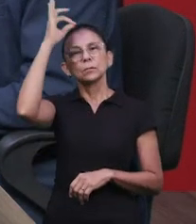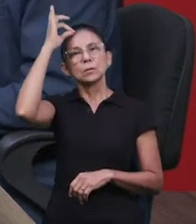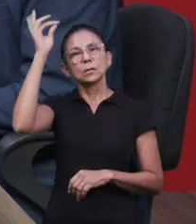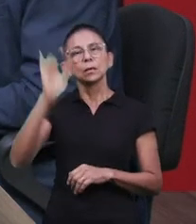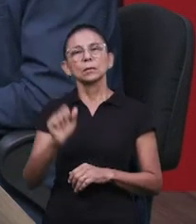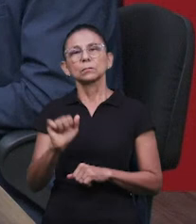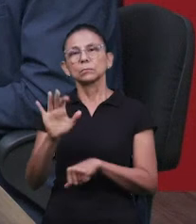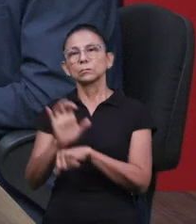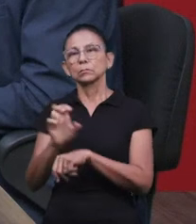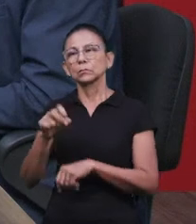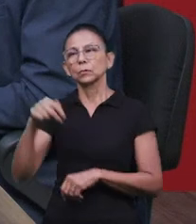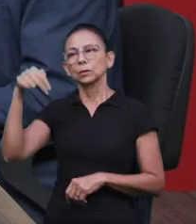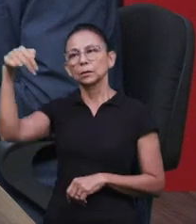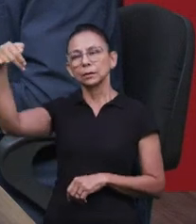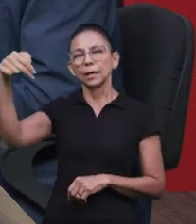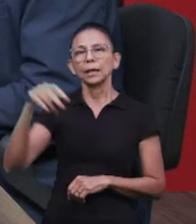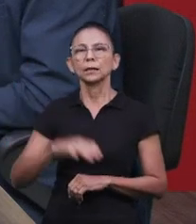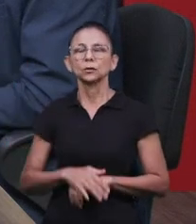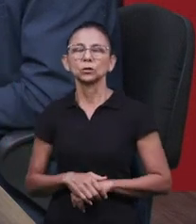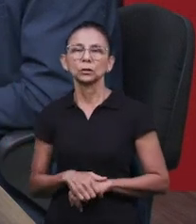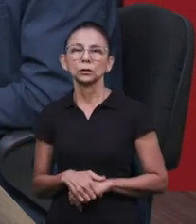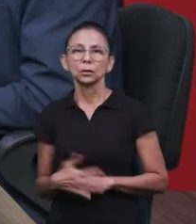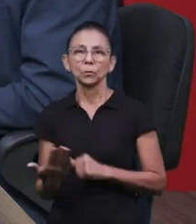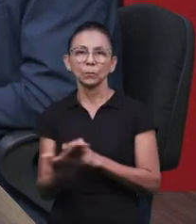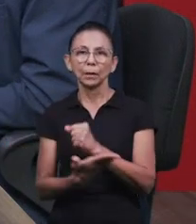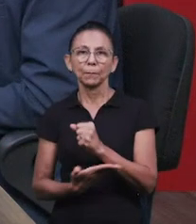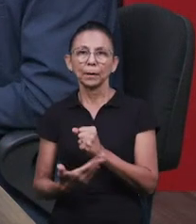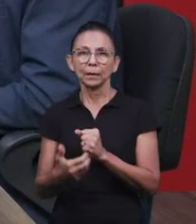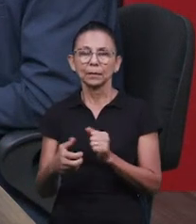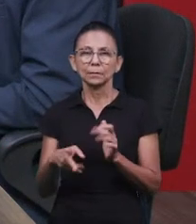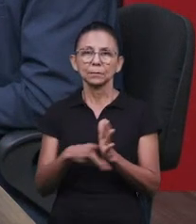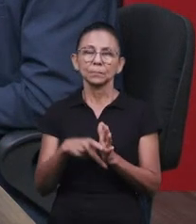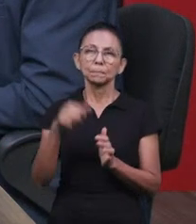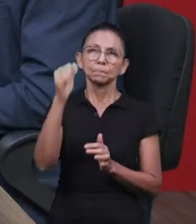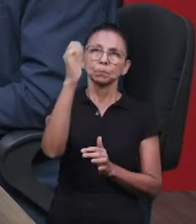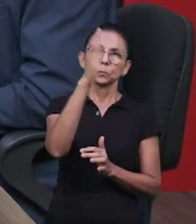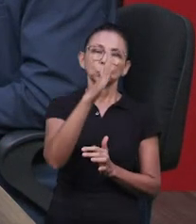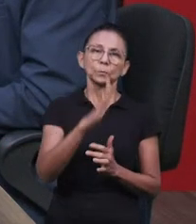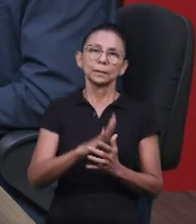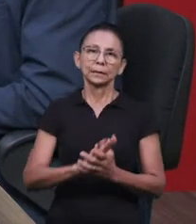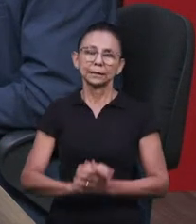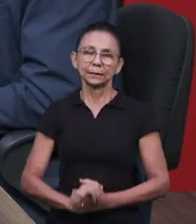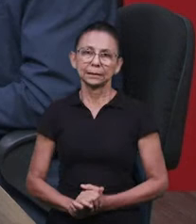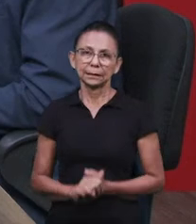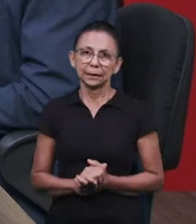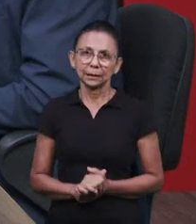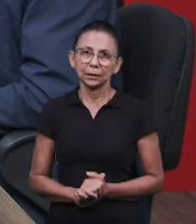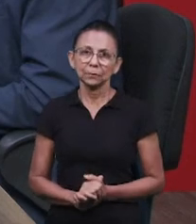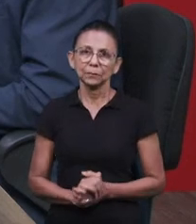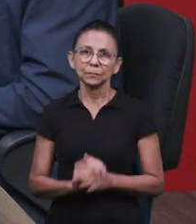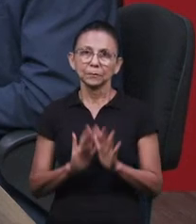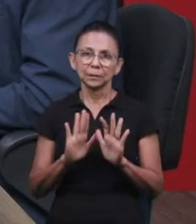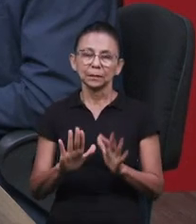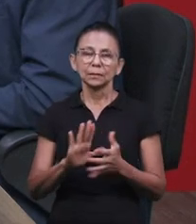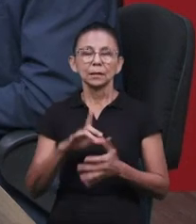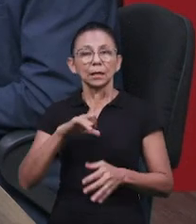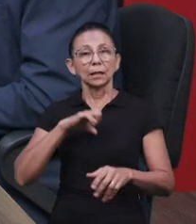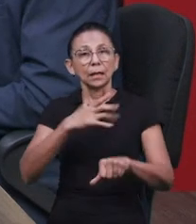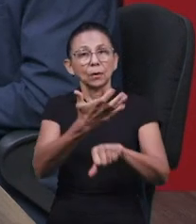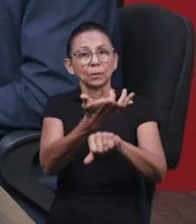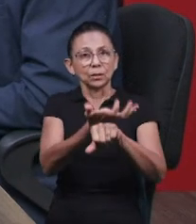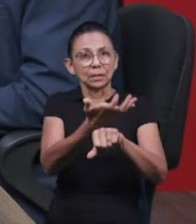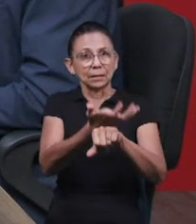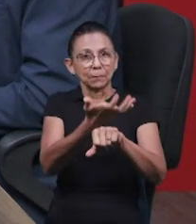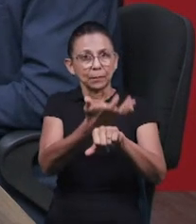Nordeste. Então, traz lá, dentro dessa base nacional, uma linha dentro de uma das